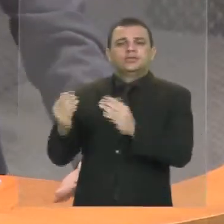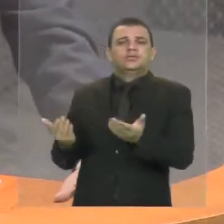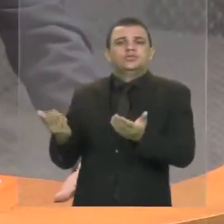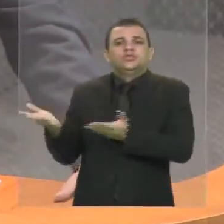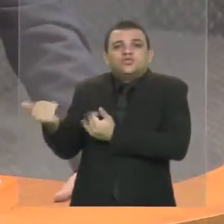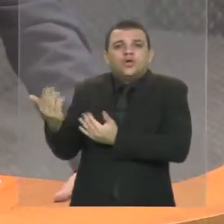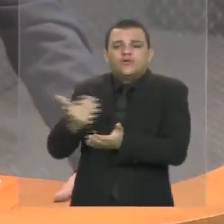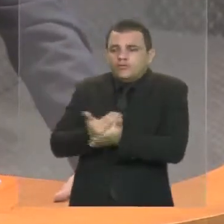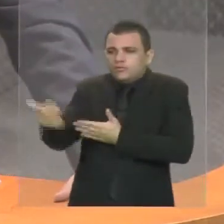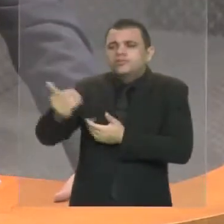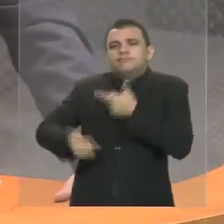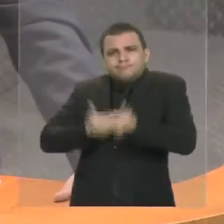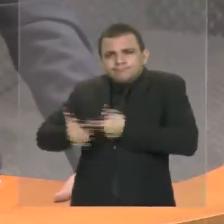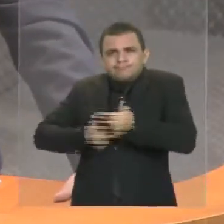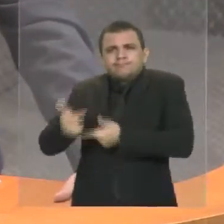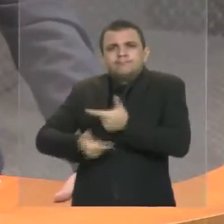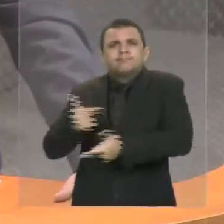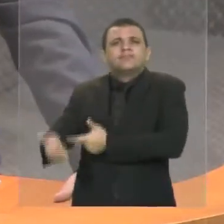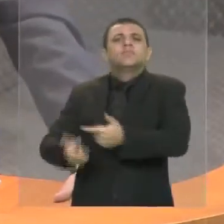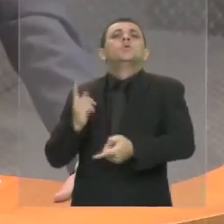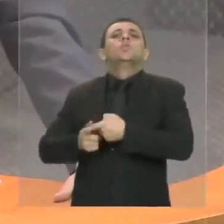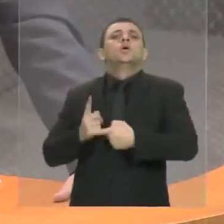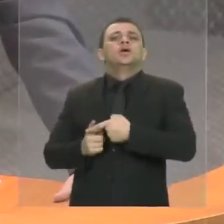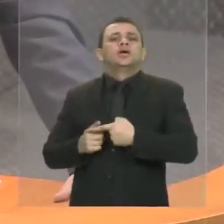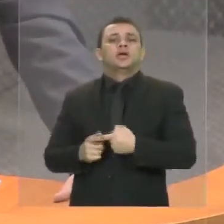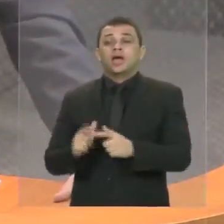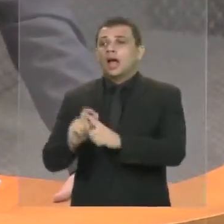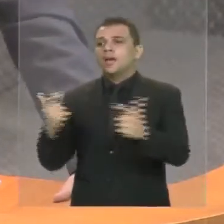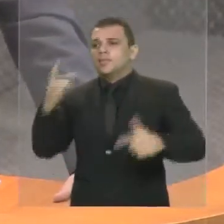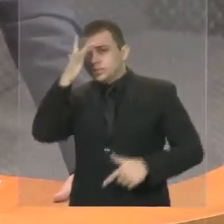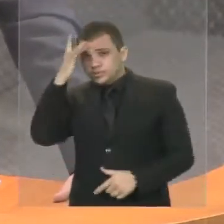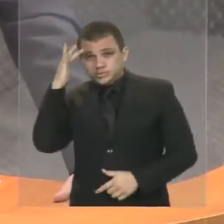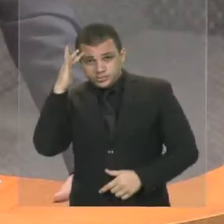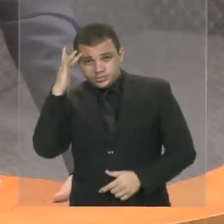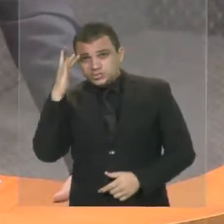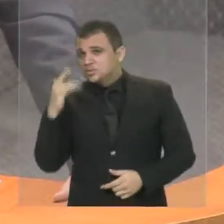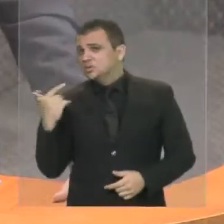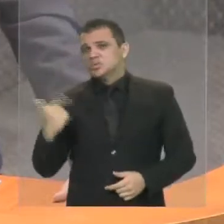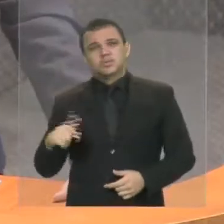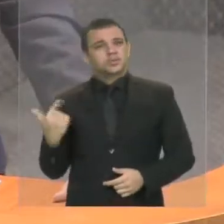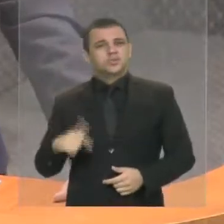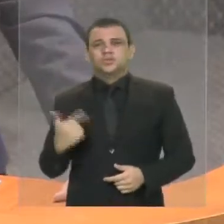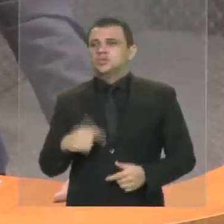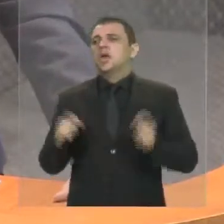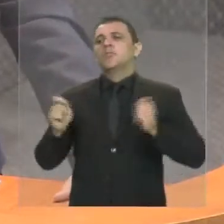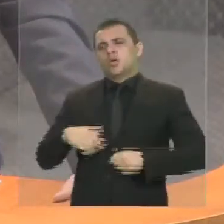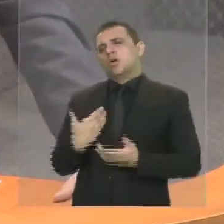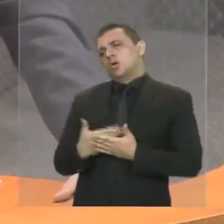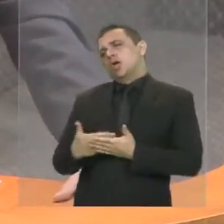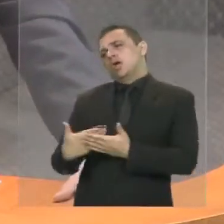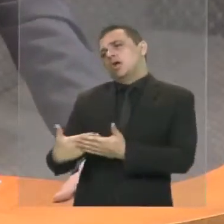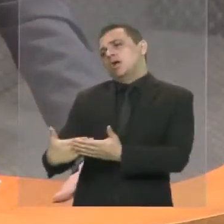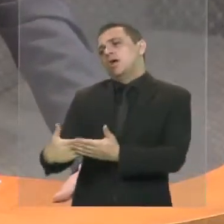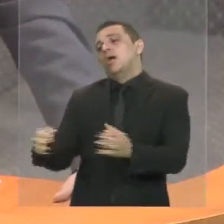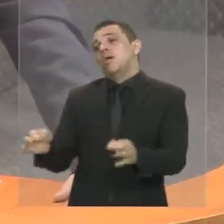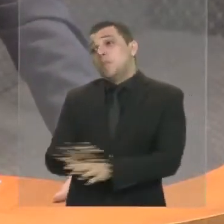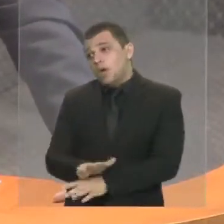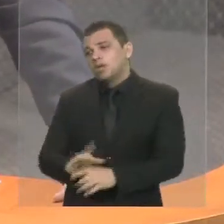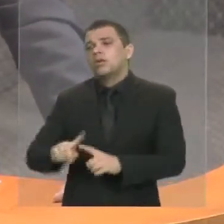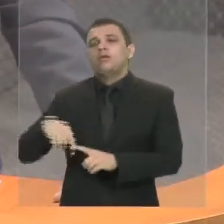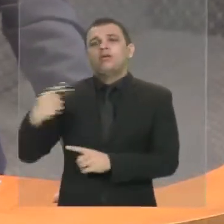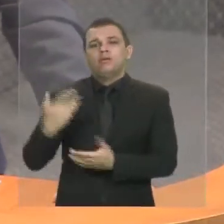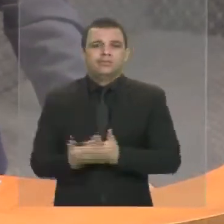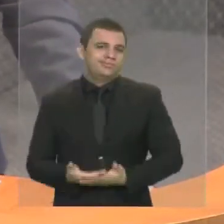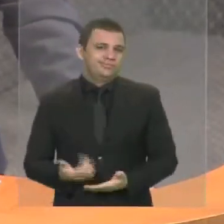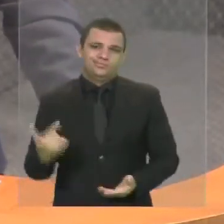porque infelizmente a grande maioria do povo não tem a mesma oportunidade. Eu comecei a trabalhar aos 18